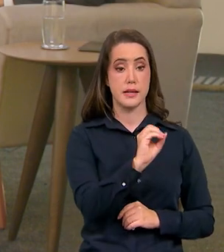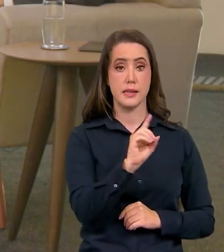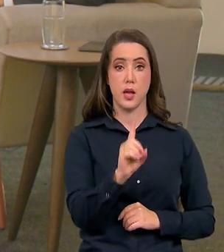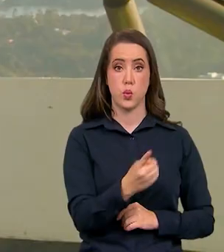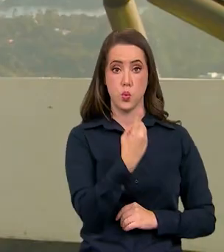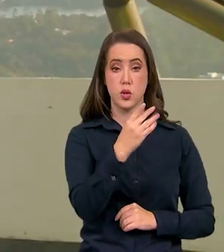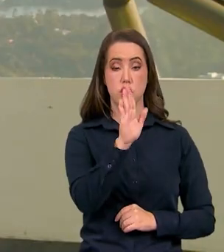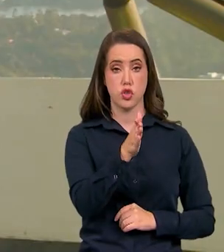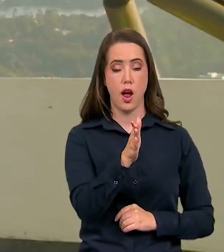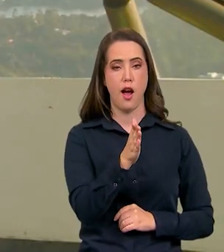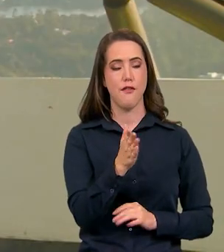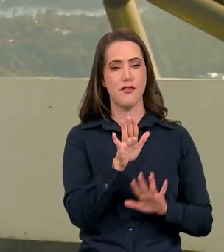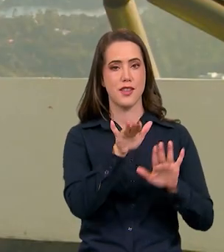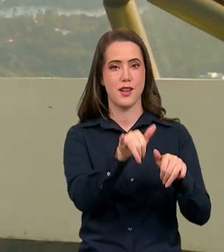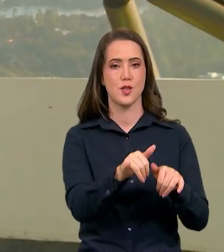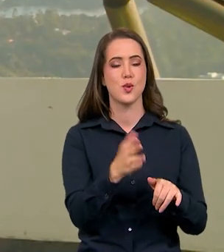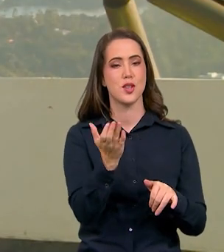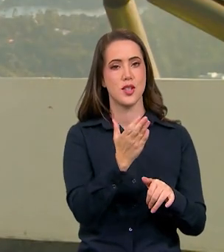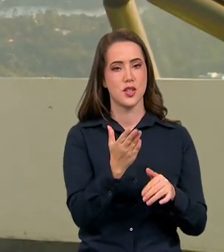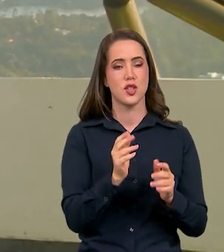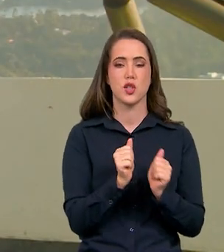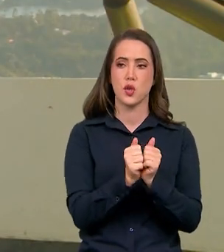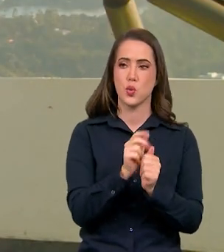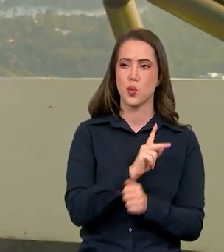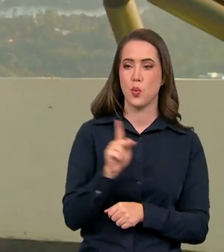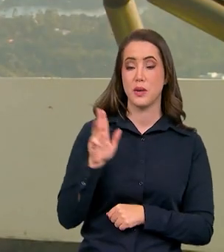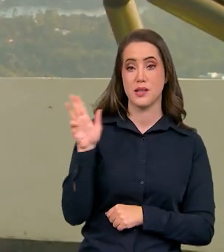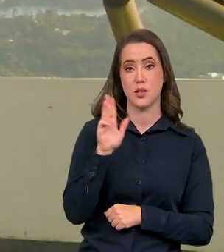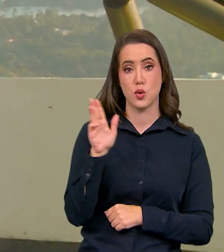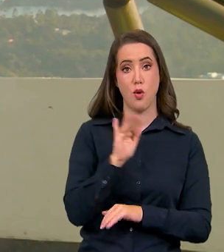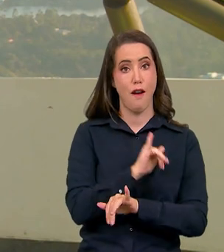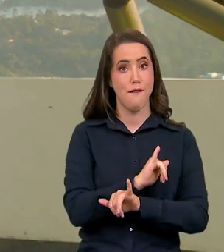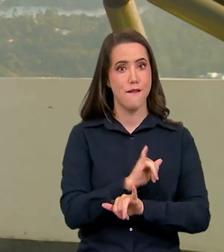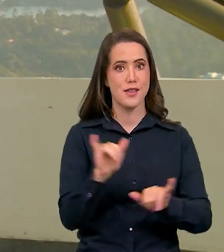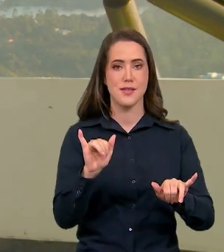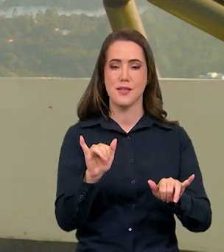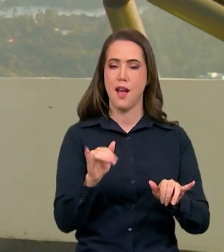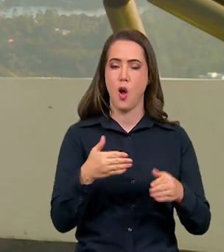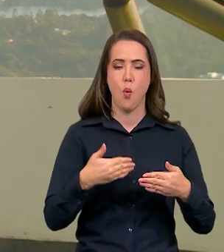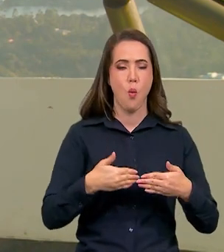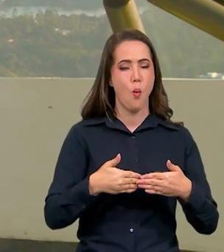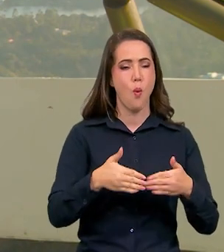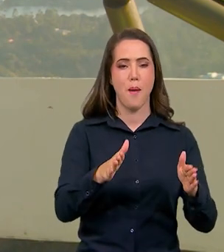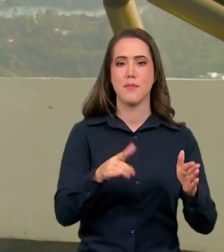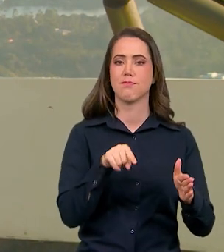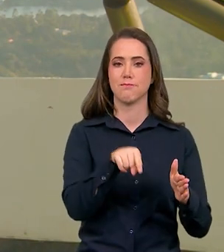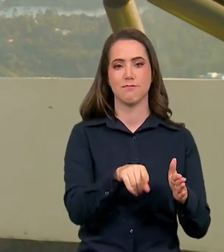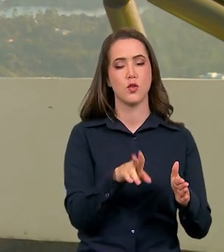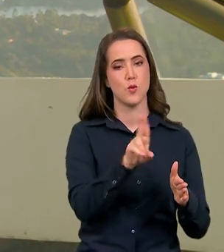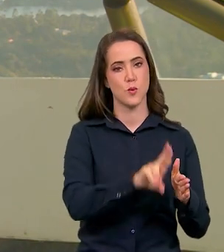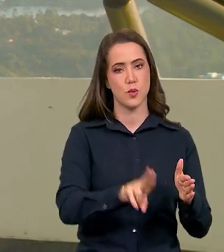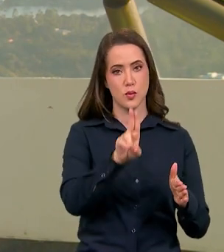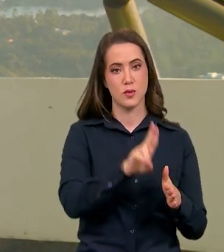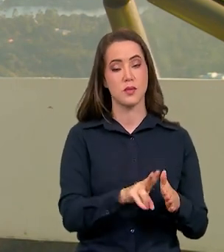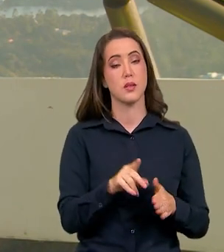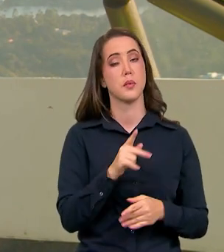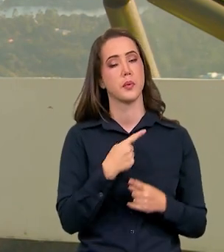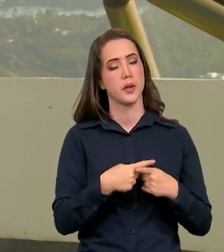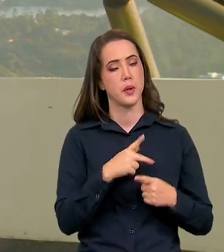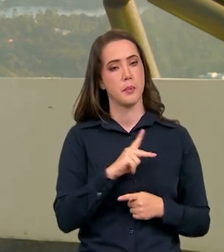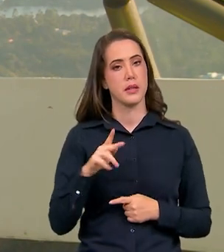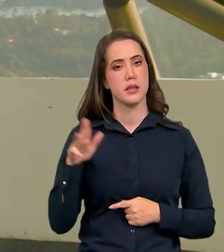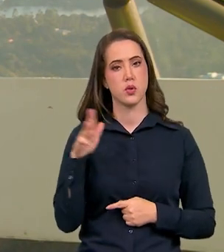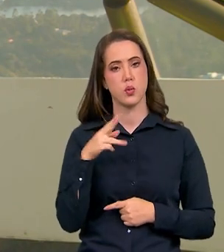e pretendemos inaugurar em breve junto com o presidente Lula que vem acompanhando de perto e sabe da